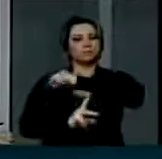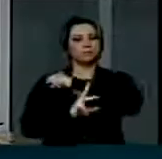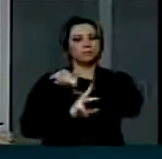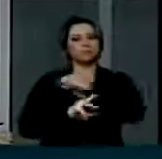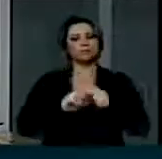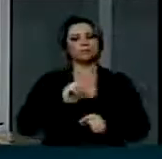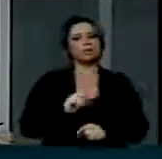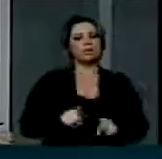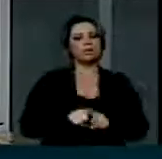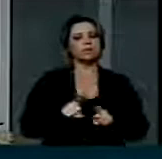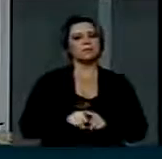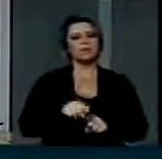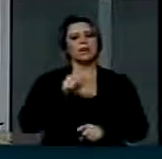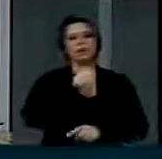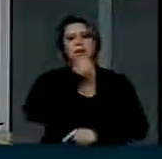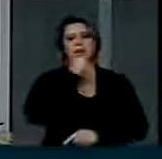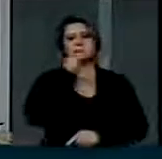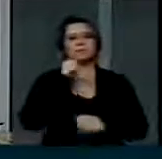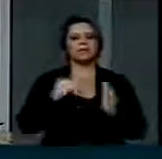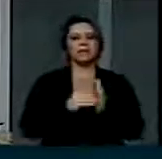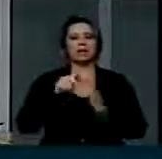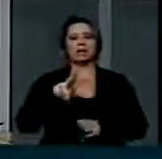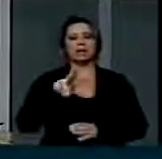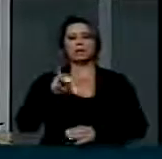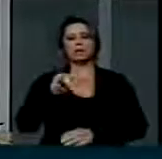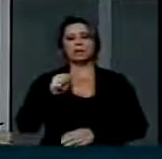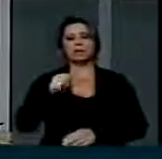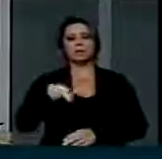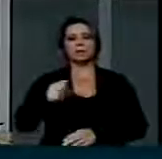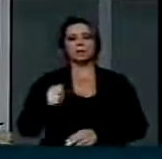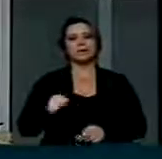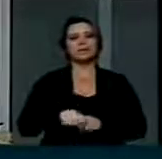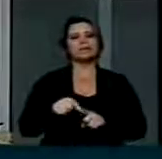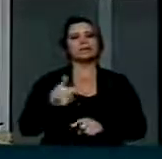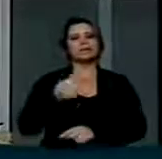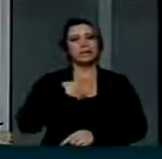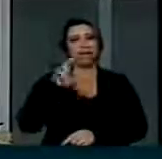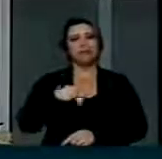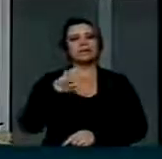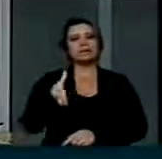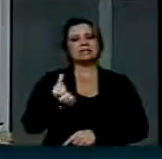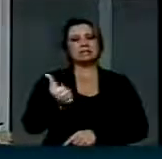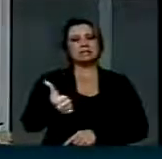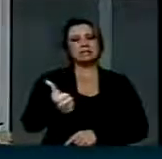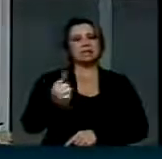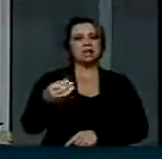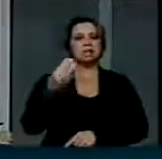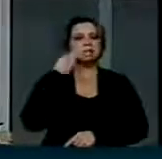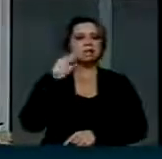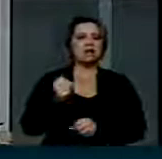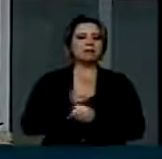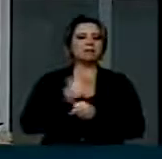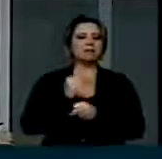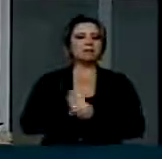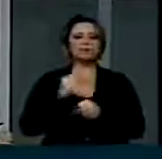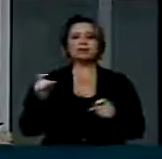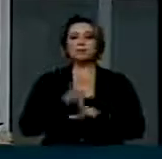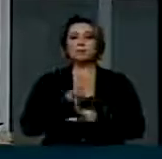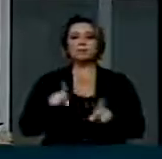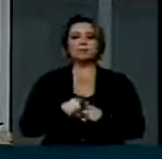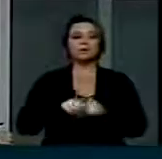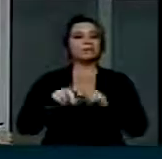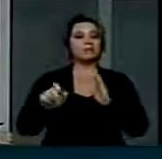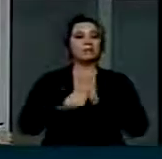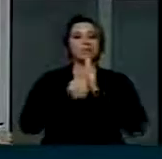Oiapoque, entre o Amapá e a Guiana, que custou 61 milhões, está pronta e fechada há dois anos e